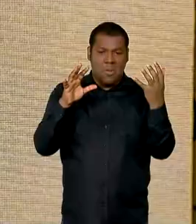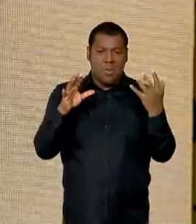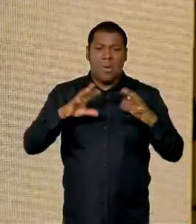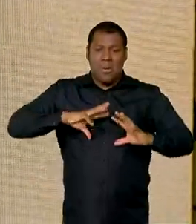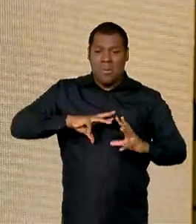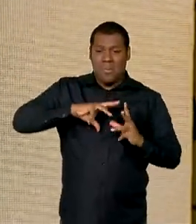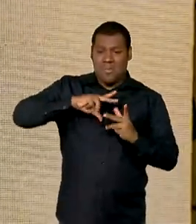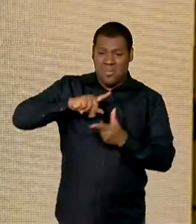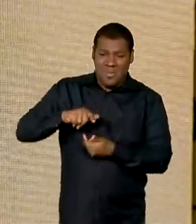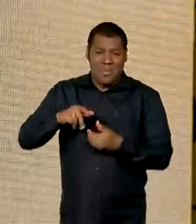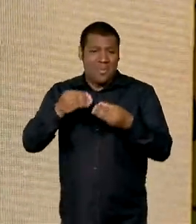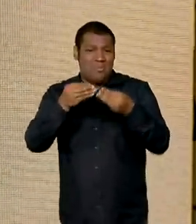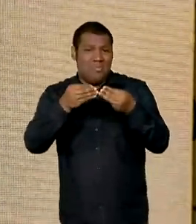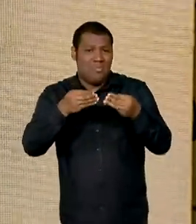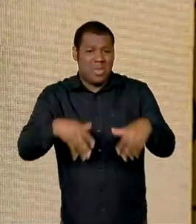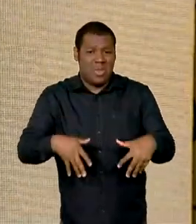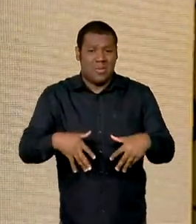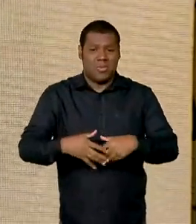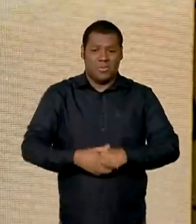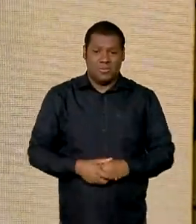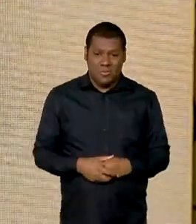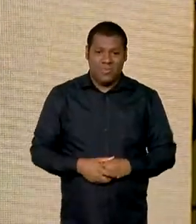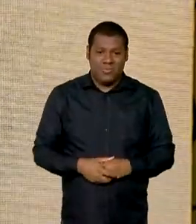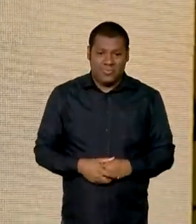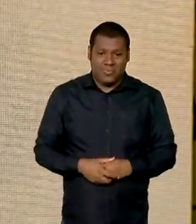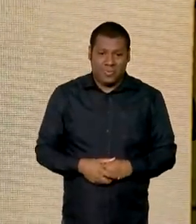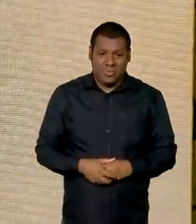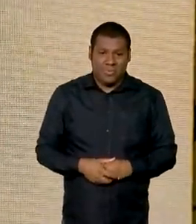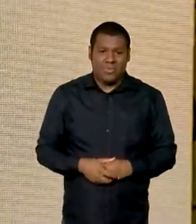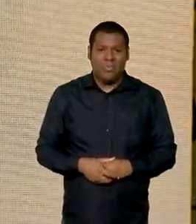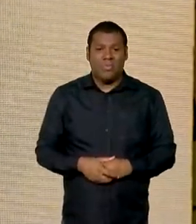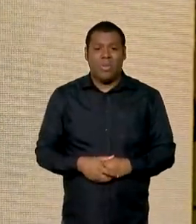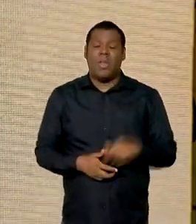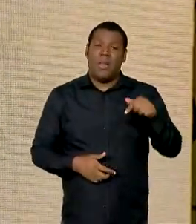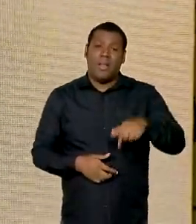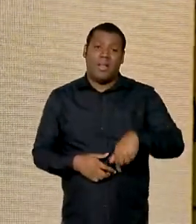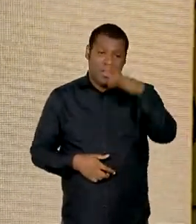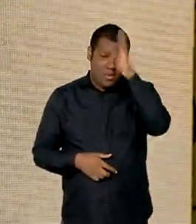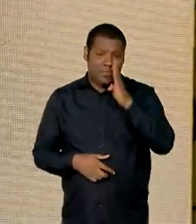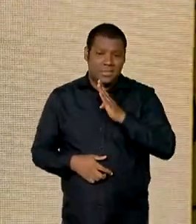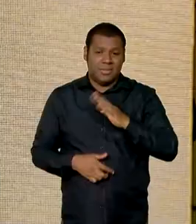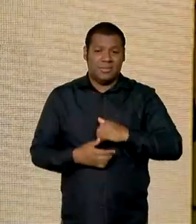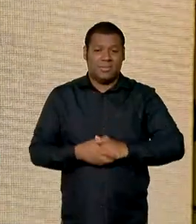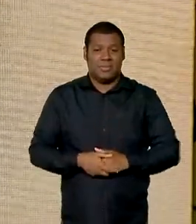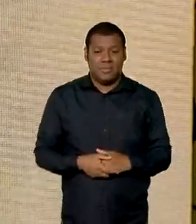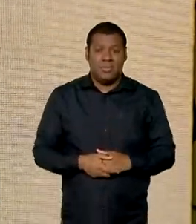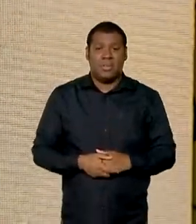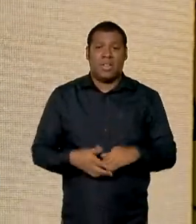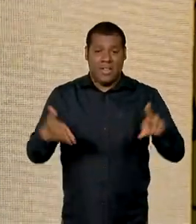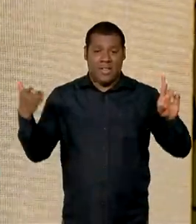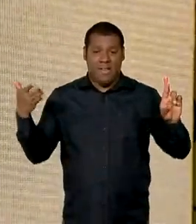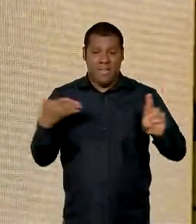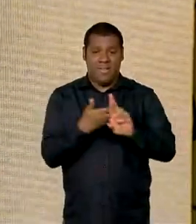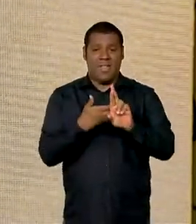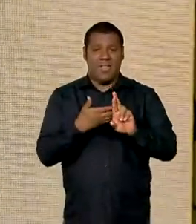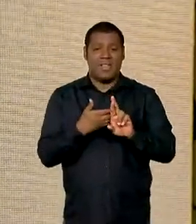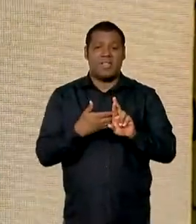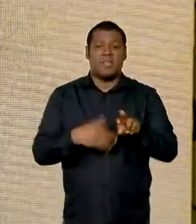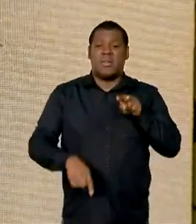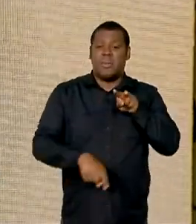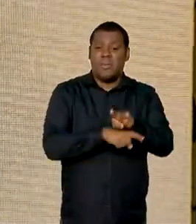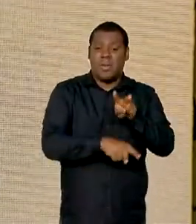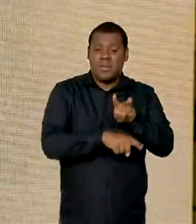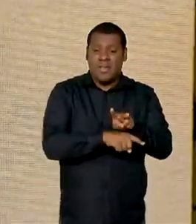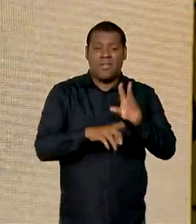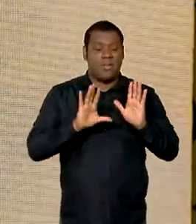o planeta, todo o mundo biológico. E o Brasil vai ser o grande protagonista, preservando